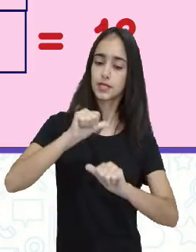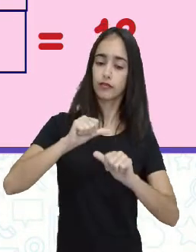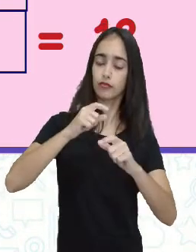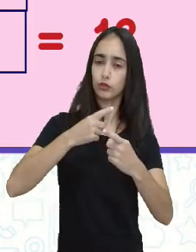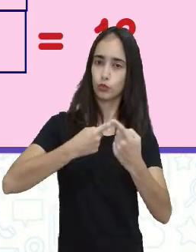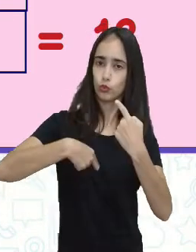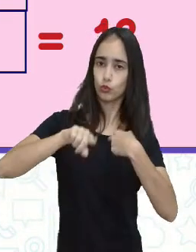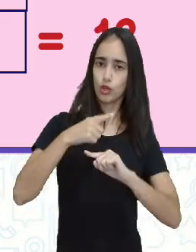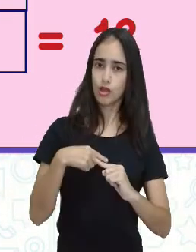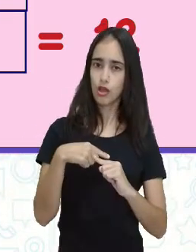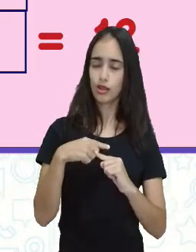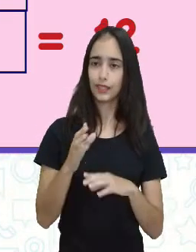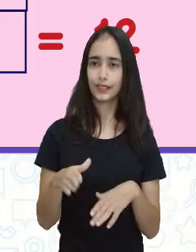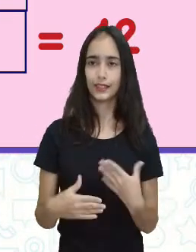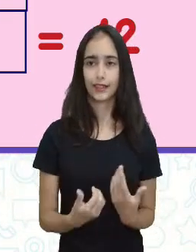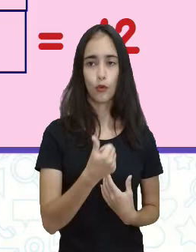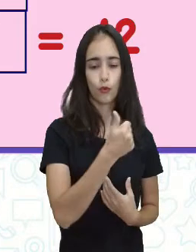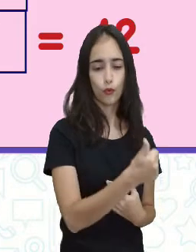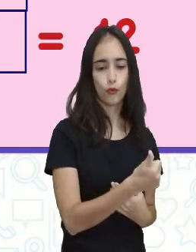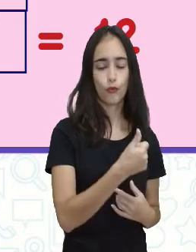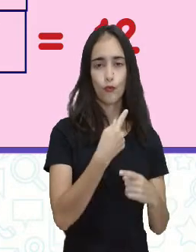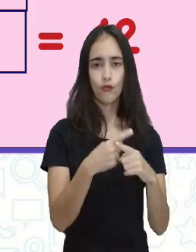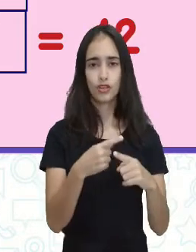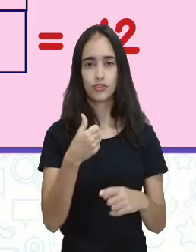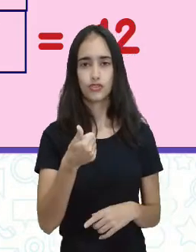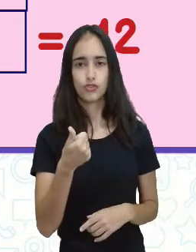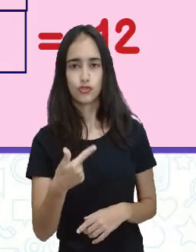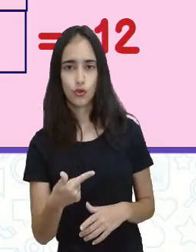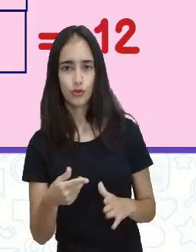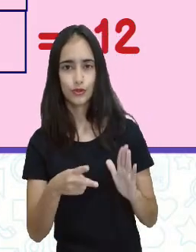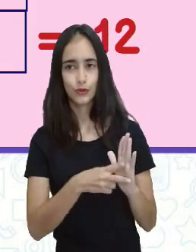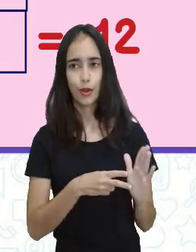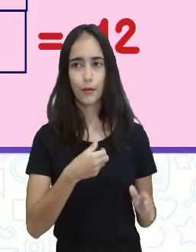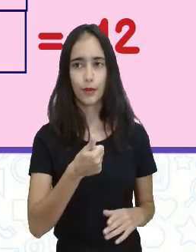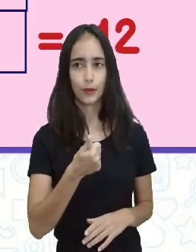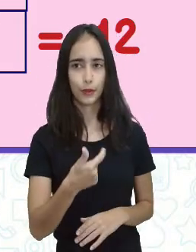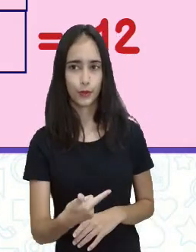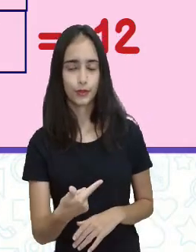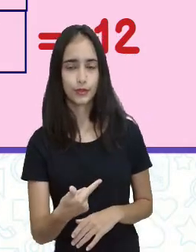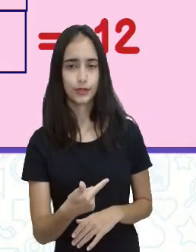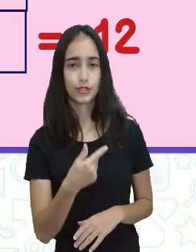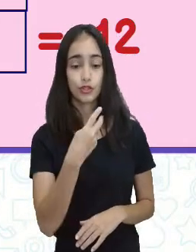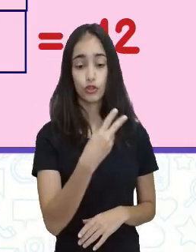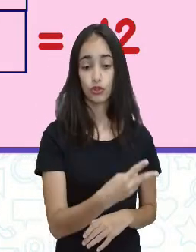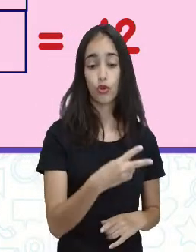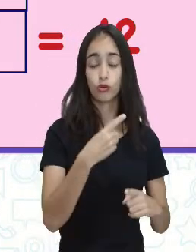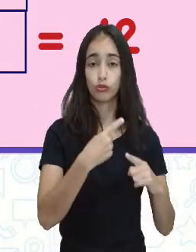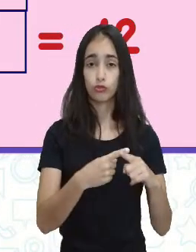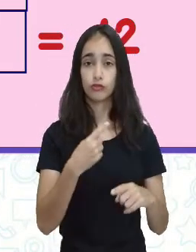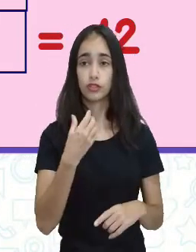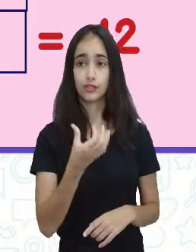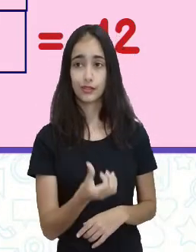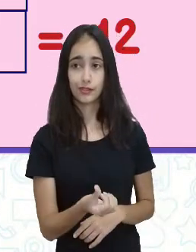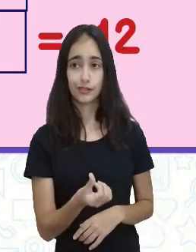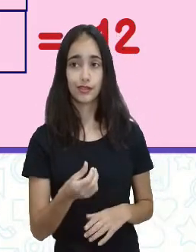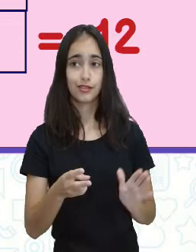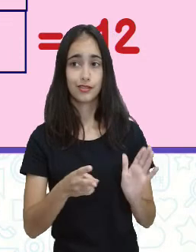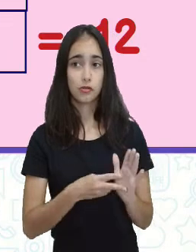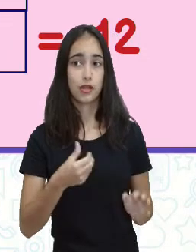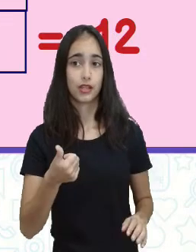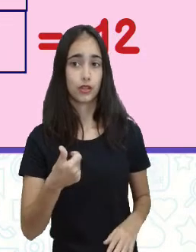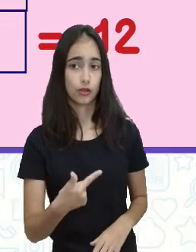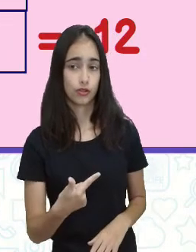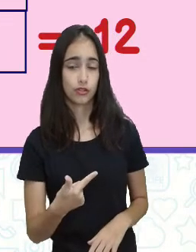vezes doze, doze. Dois vezes seis, doze. Doze, vezes